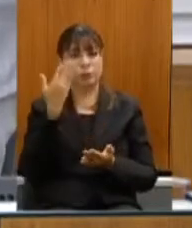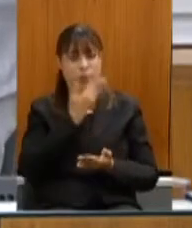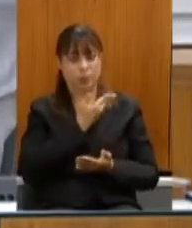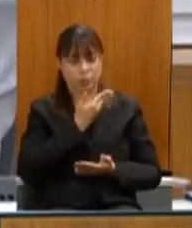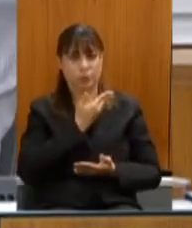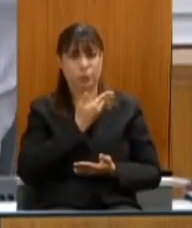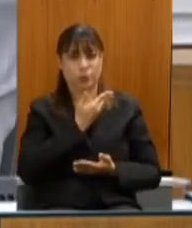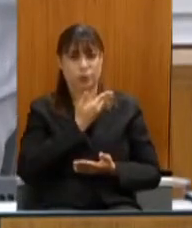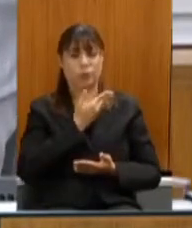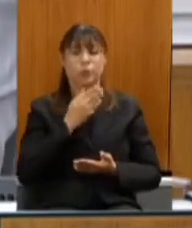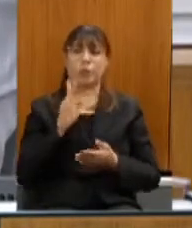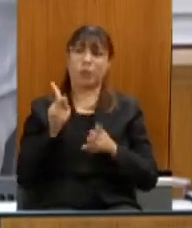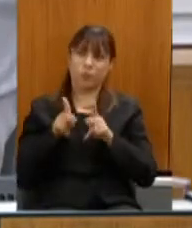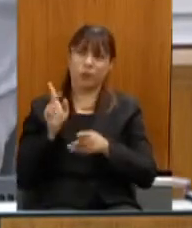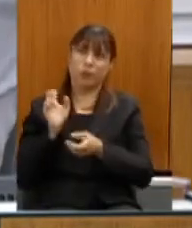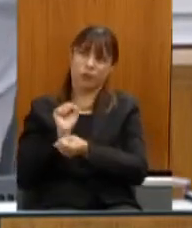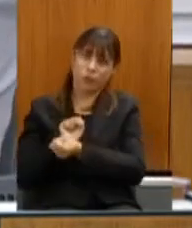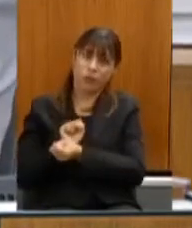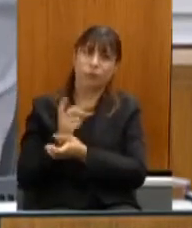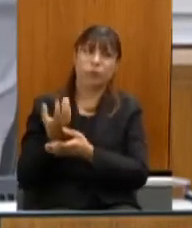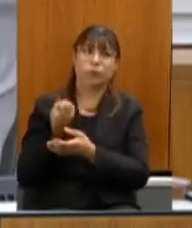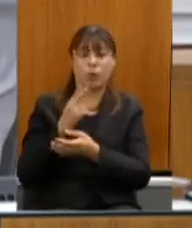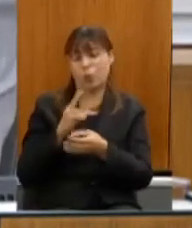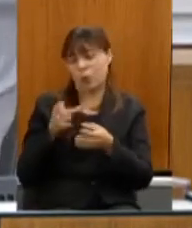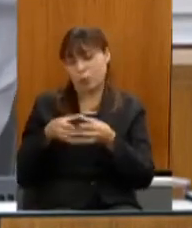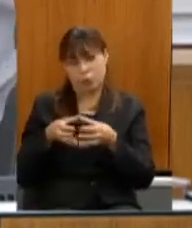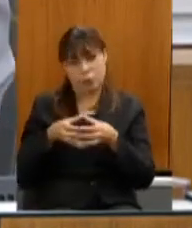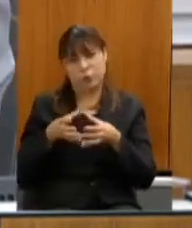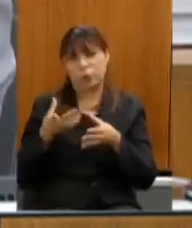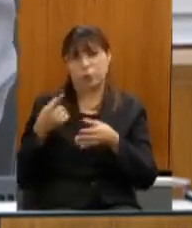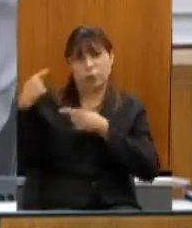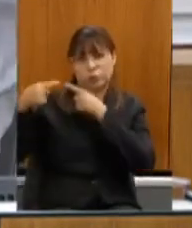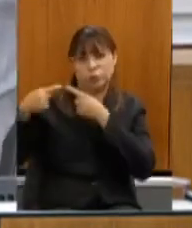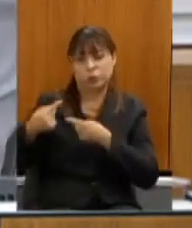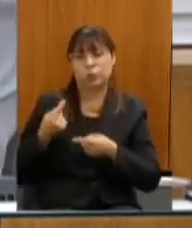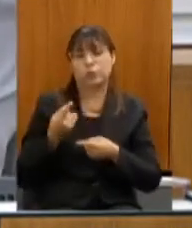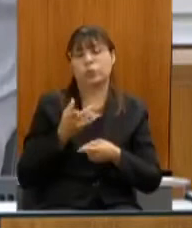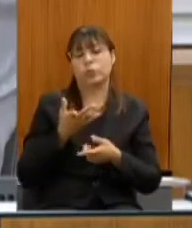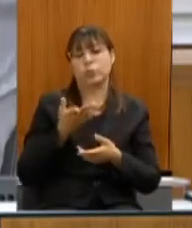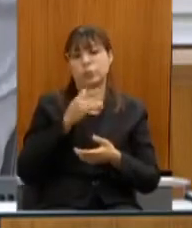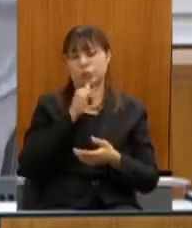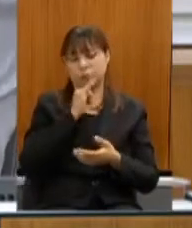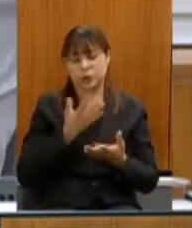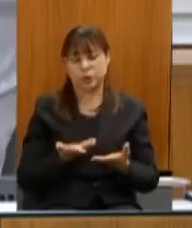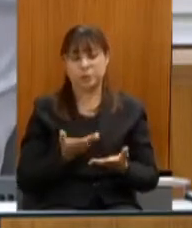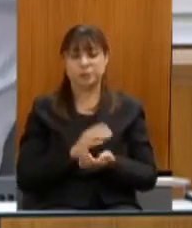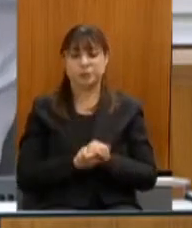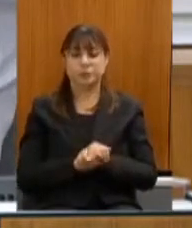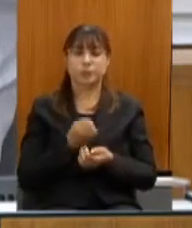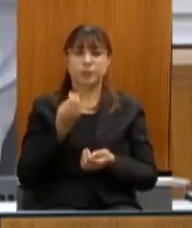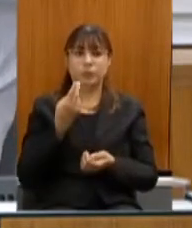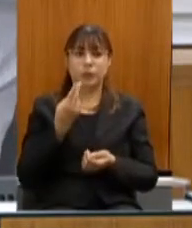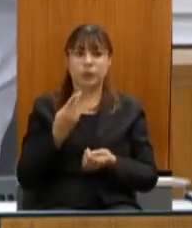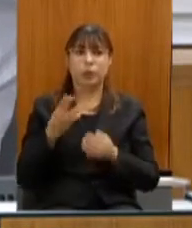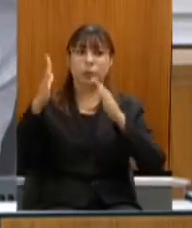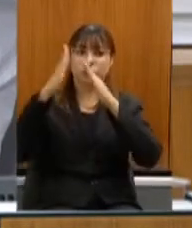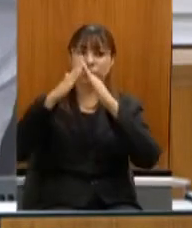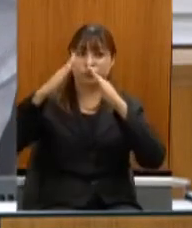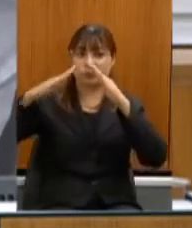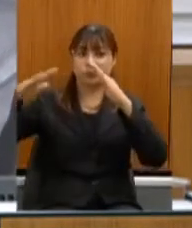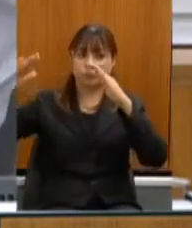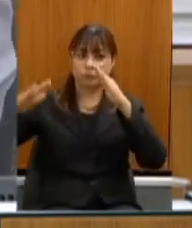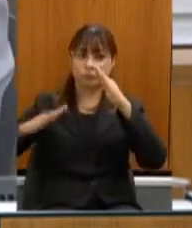são quilombolas ou que participam de uma comunidade por exemplo de terreiro ou que são por